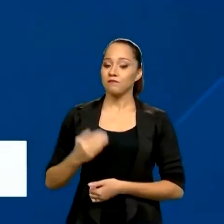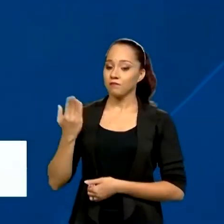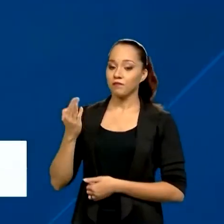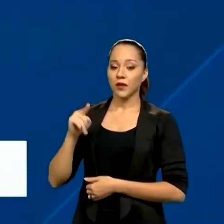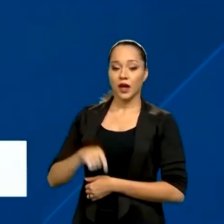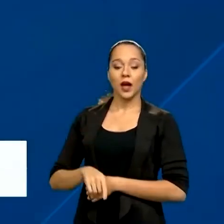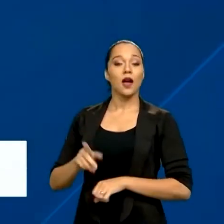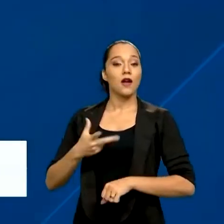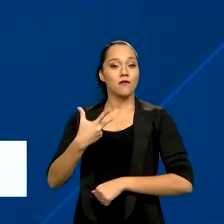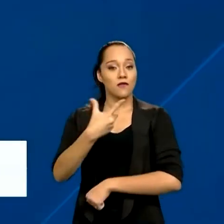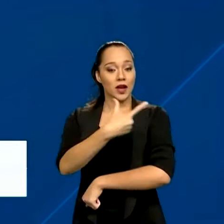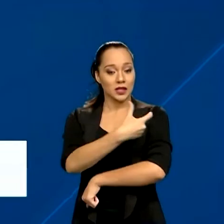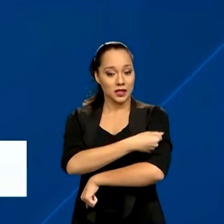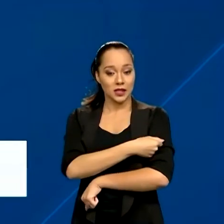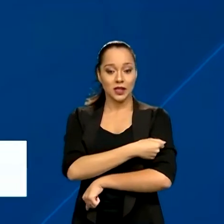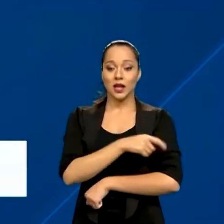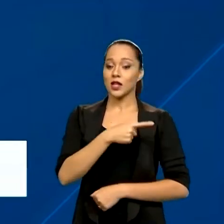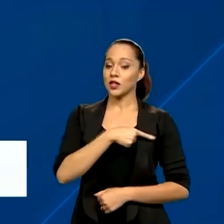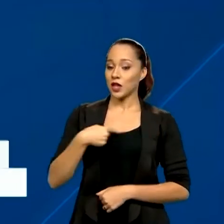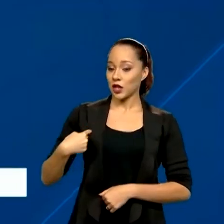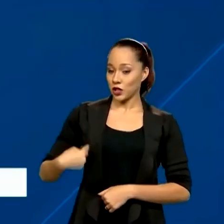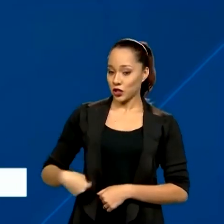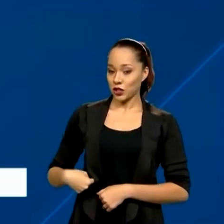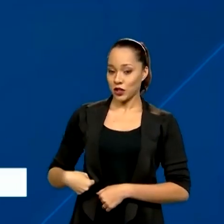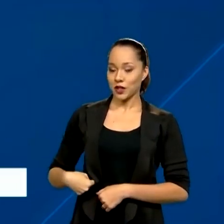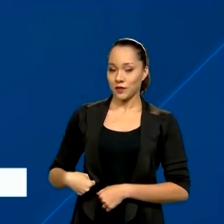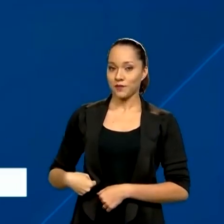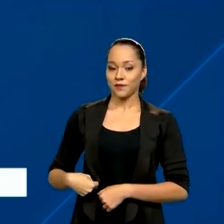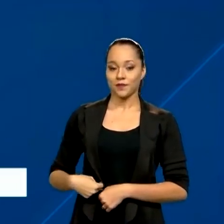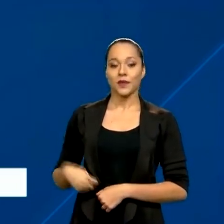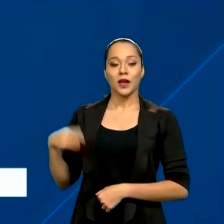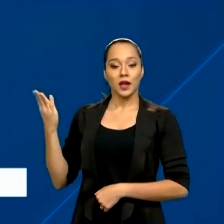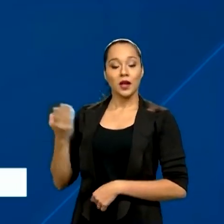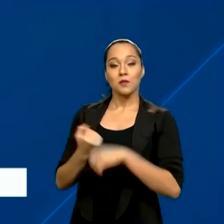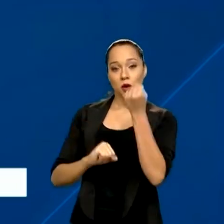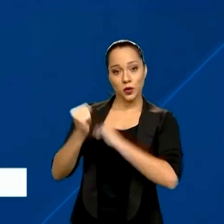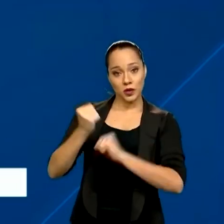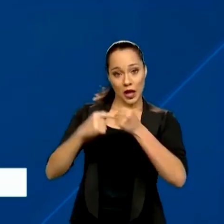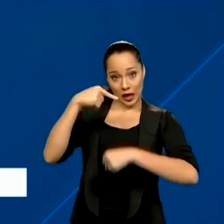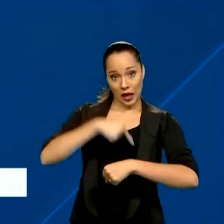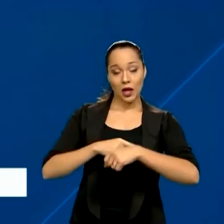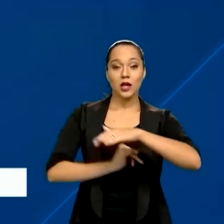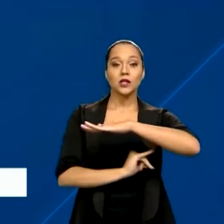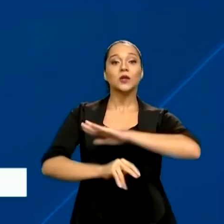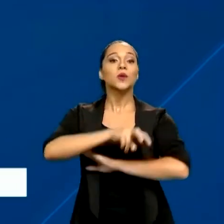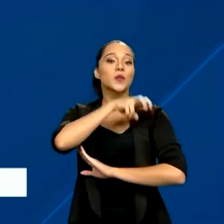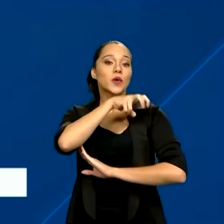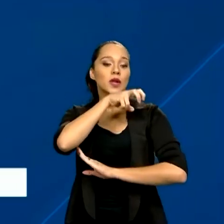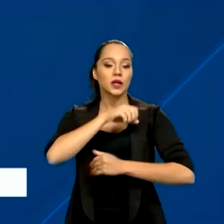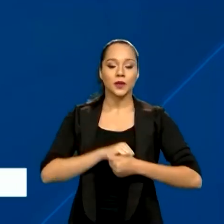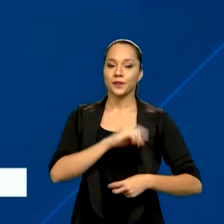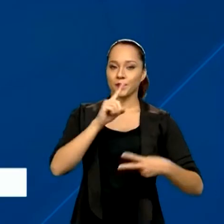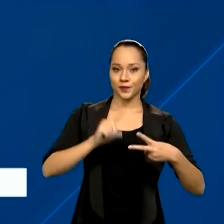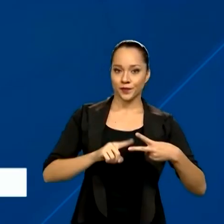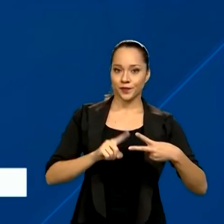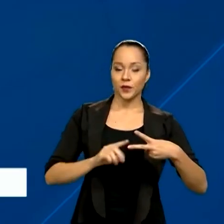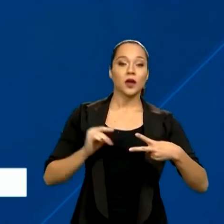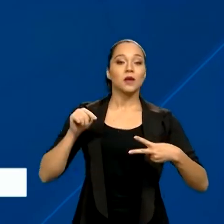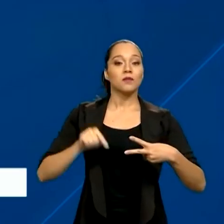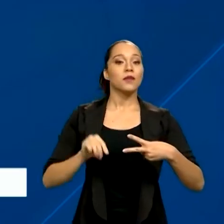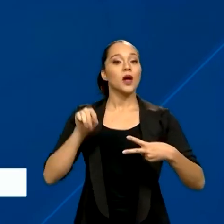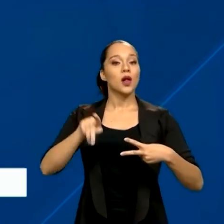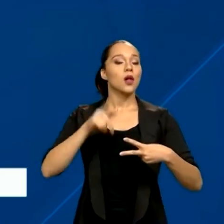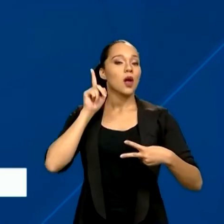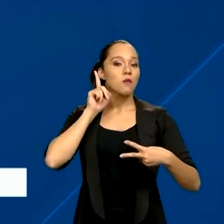é a Coronavac da farmacêutica chinesa Sinovac Biotec, produzida aqui pelo Instituto Butantan. Outra é desenvolvida pelo